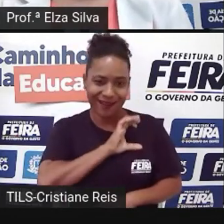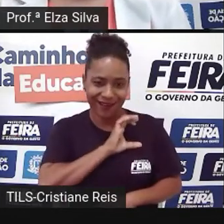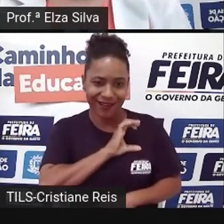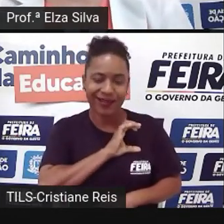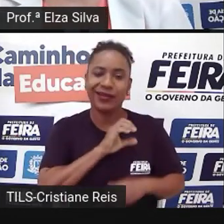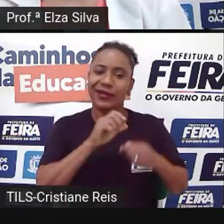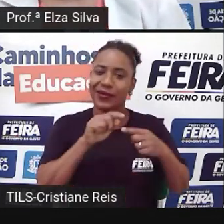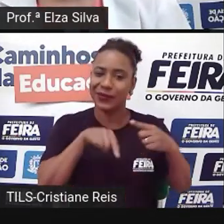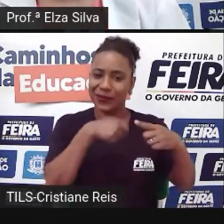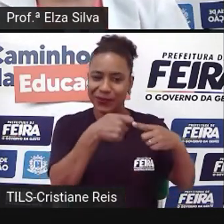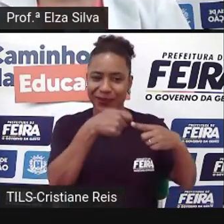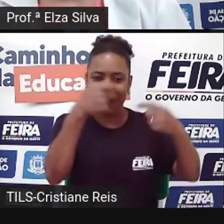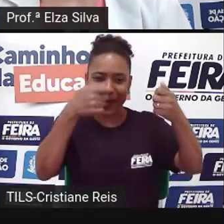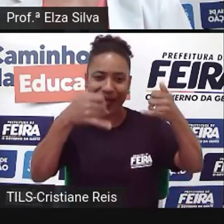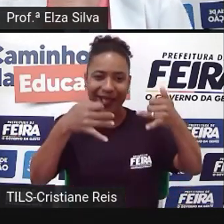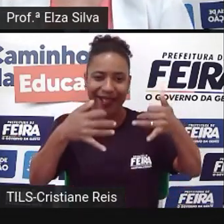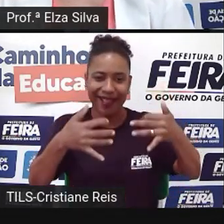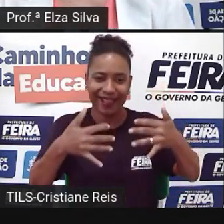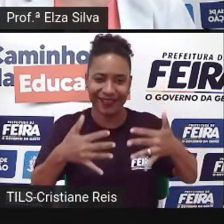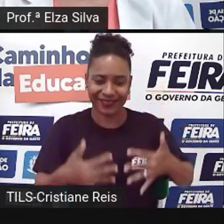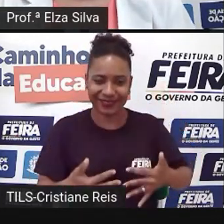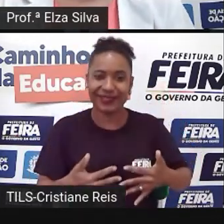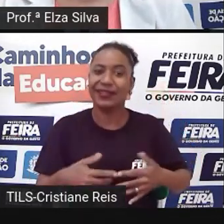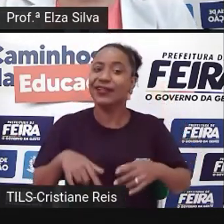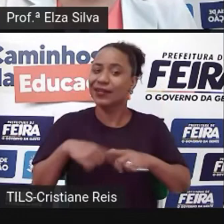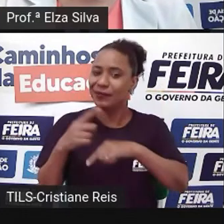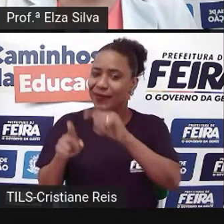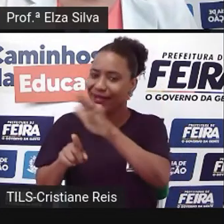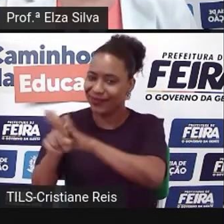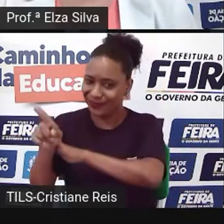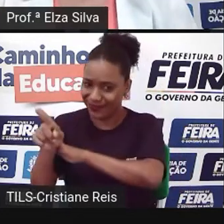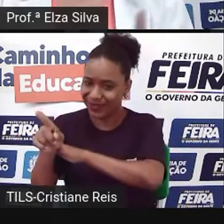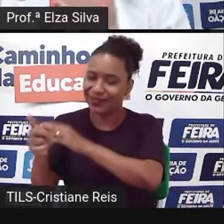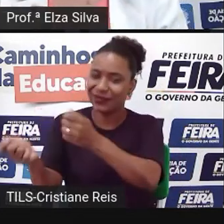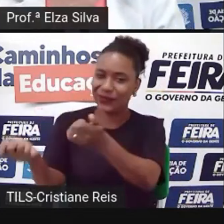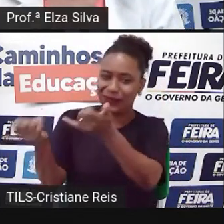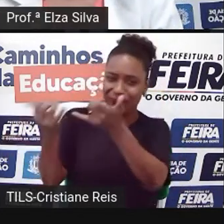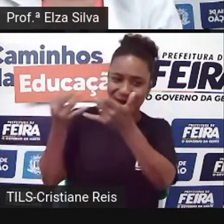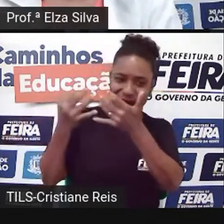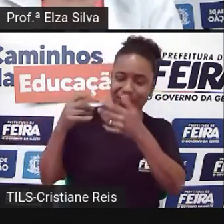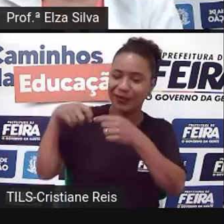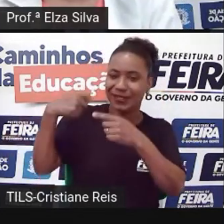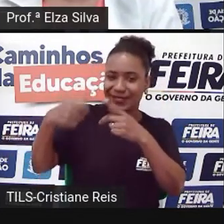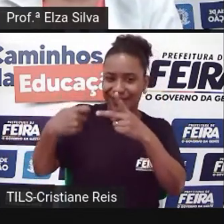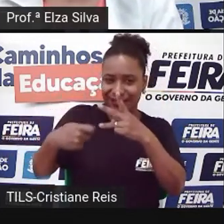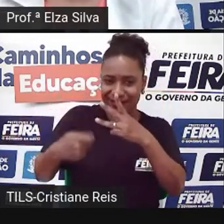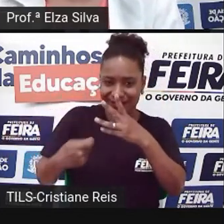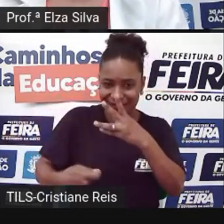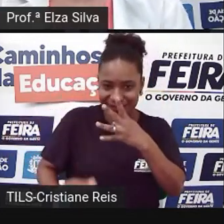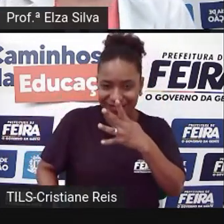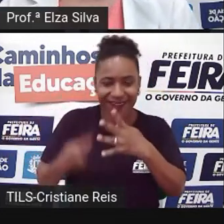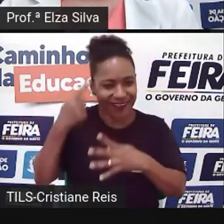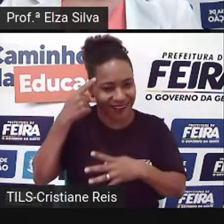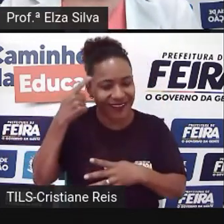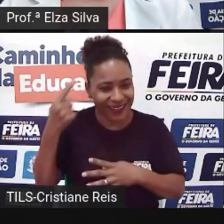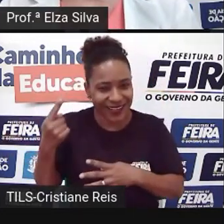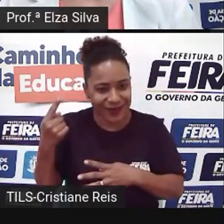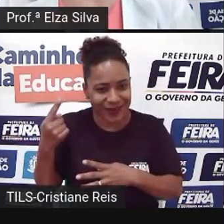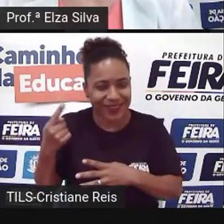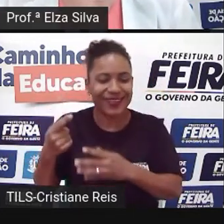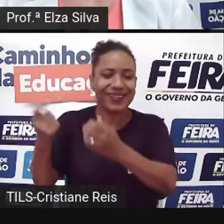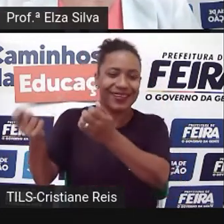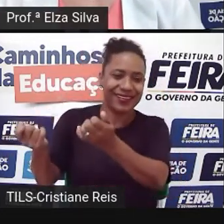esse colega Ou com essa colega Colete informações De acordo Com o que a gente Aprendeu em inglês Durante o ano